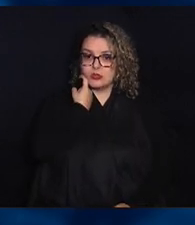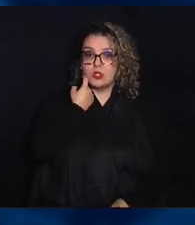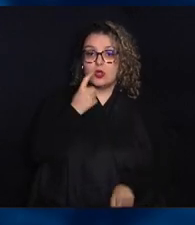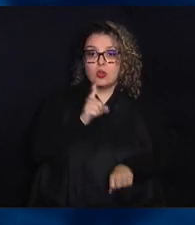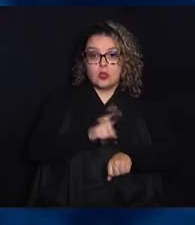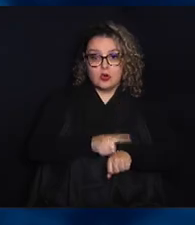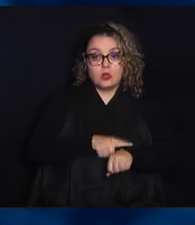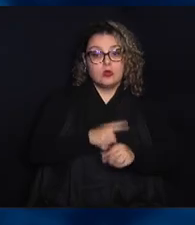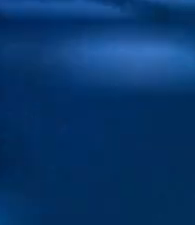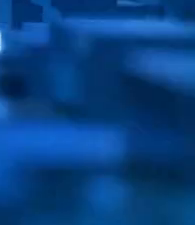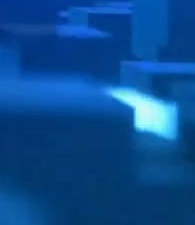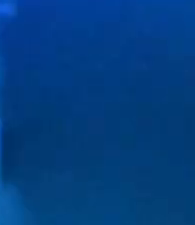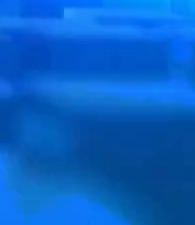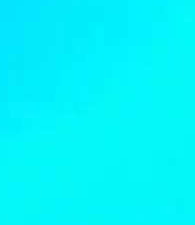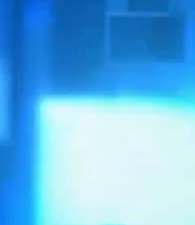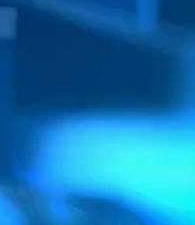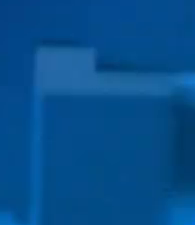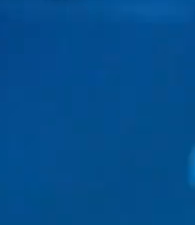agendamento prévio.